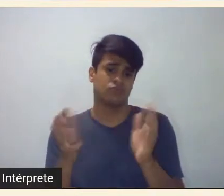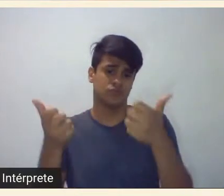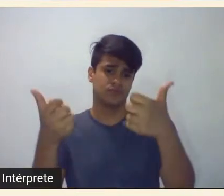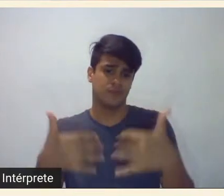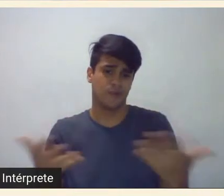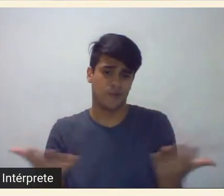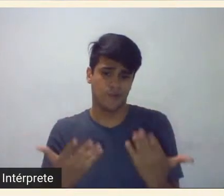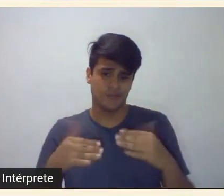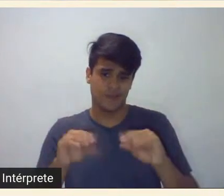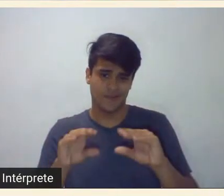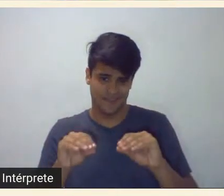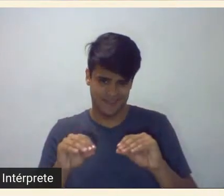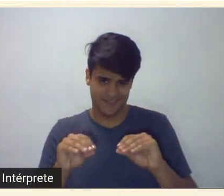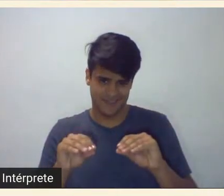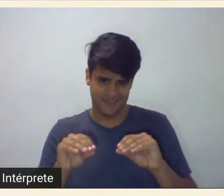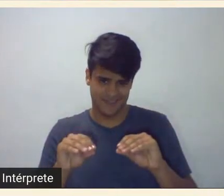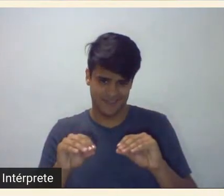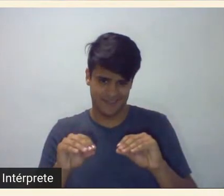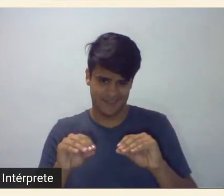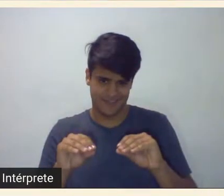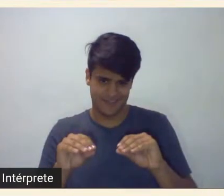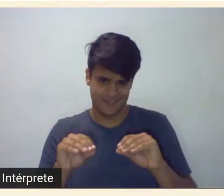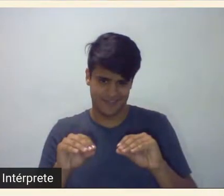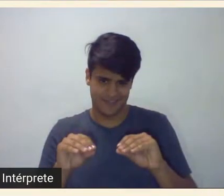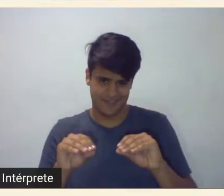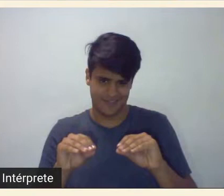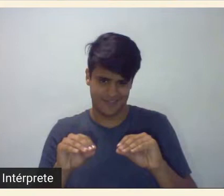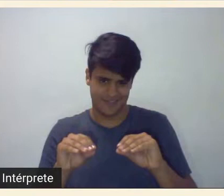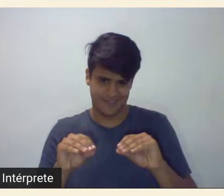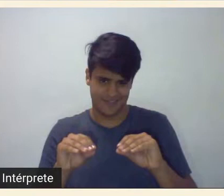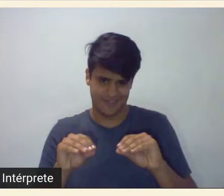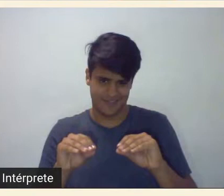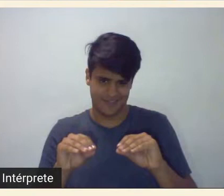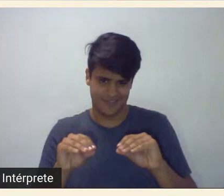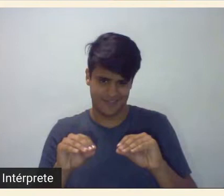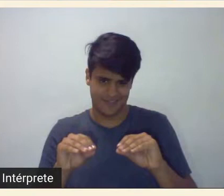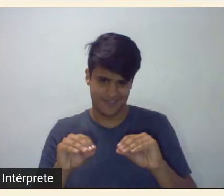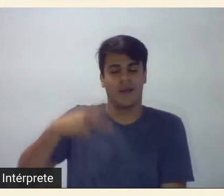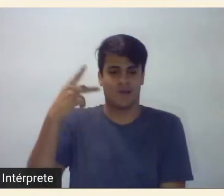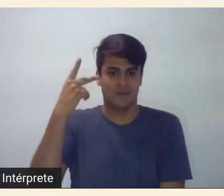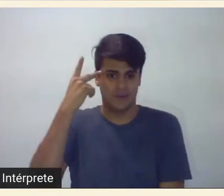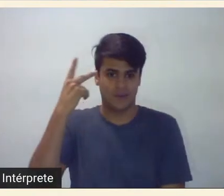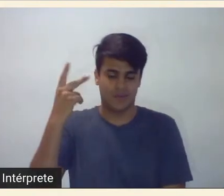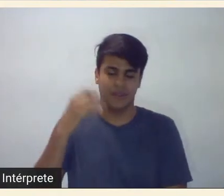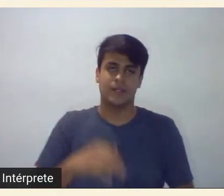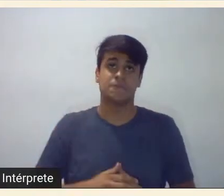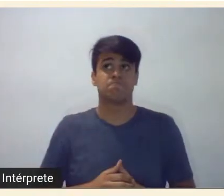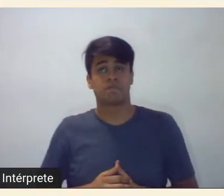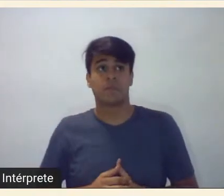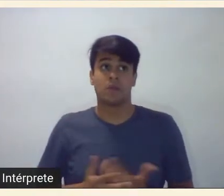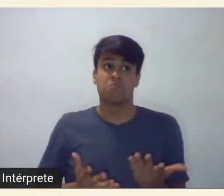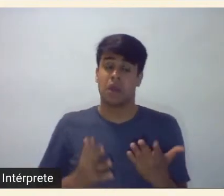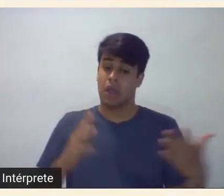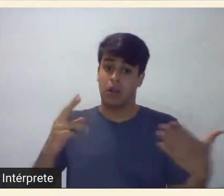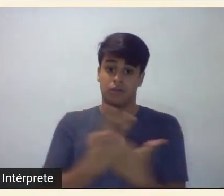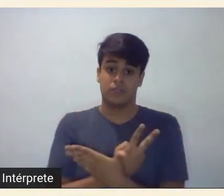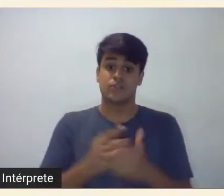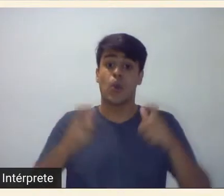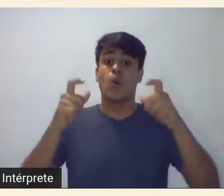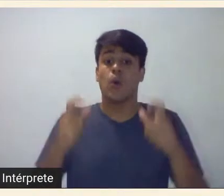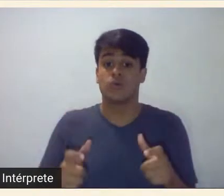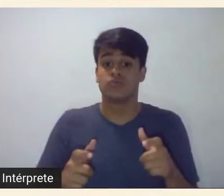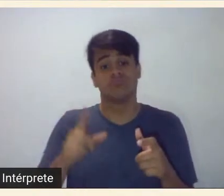noite essa questão do caráter paulista da semana olha pelo simples fato de ter acontecido em São Paulo